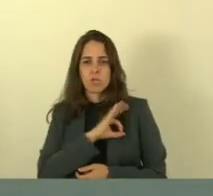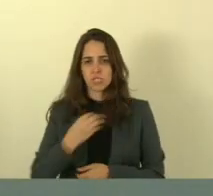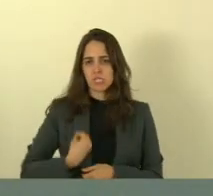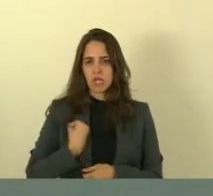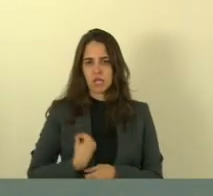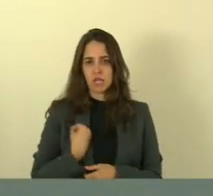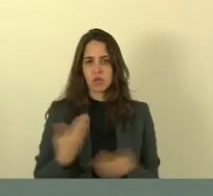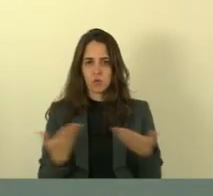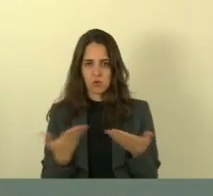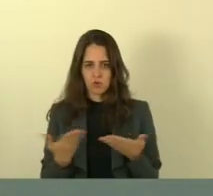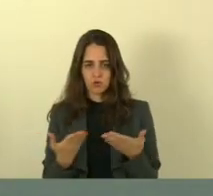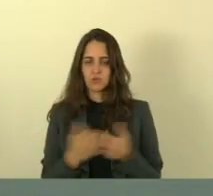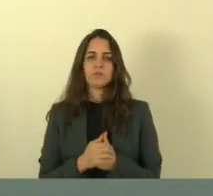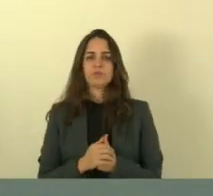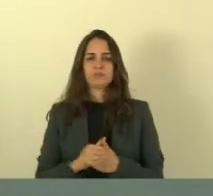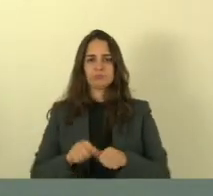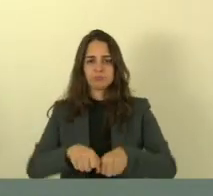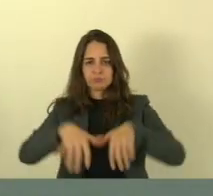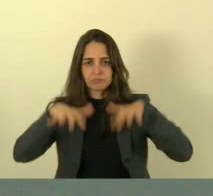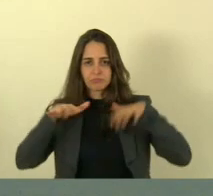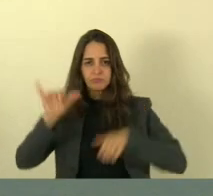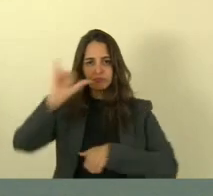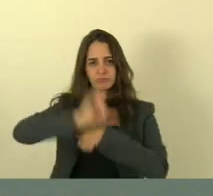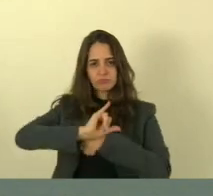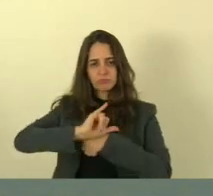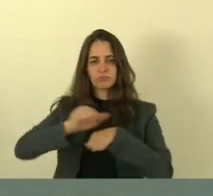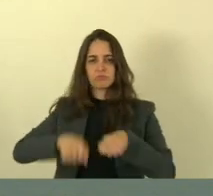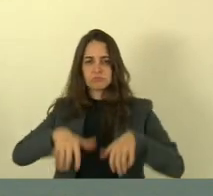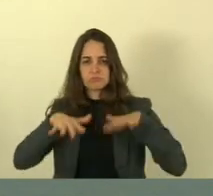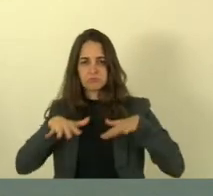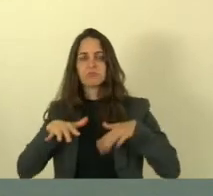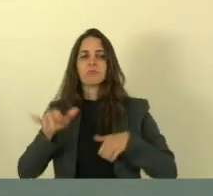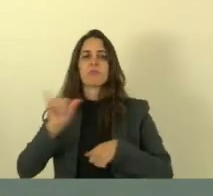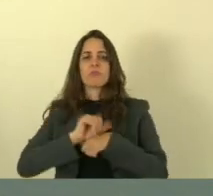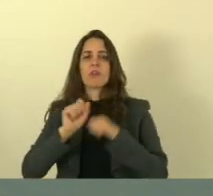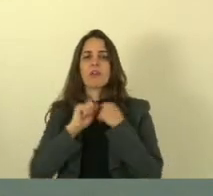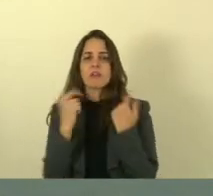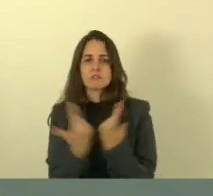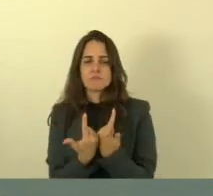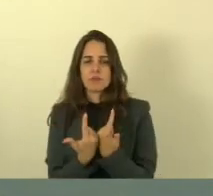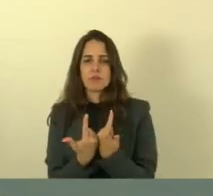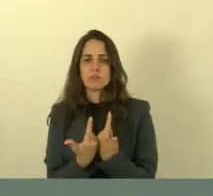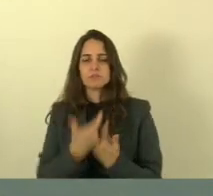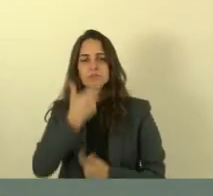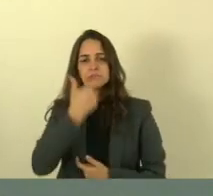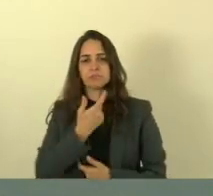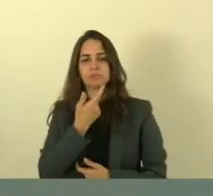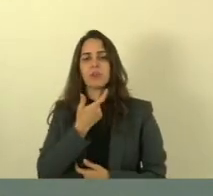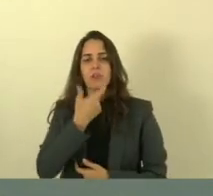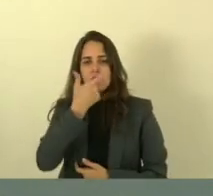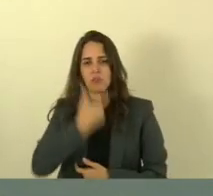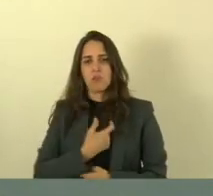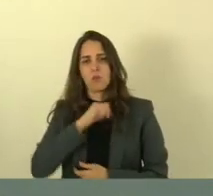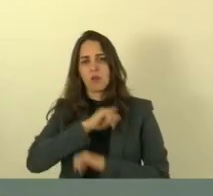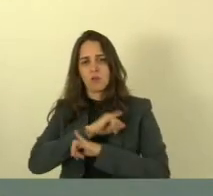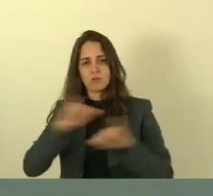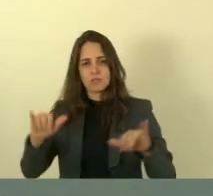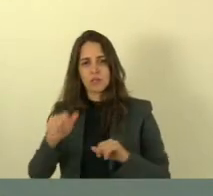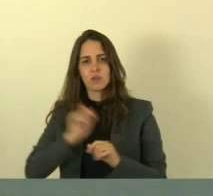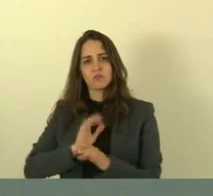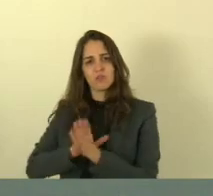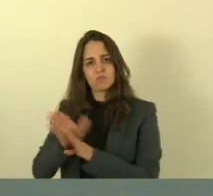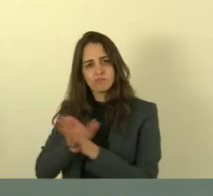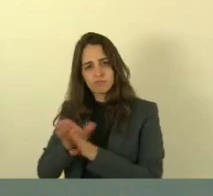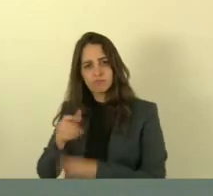conosco nas galerias dessa casa dizer pra vocês que temos indicação junto ao governo do